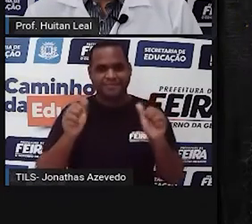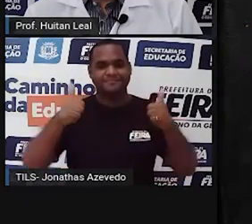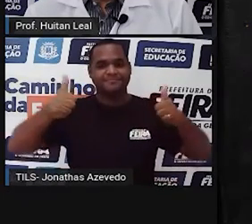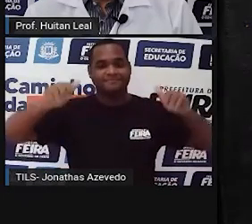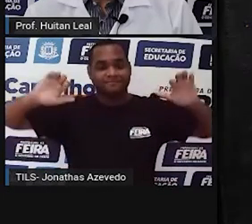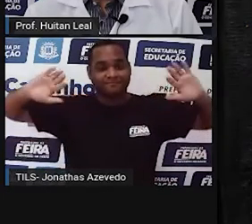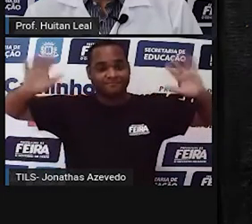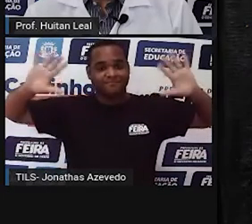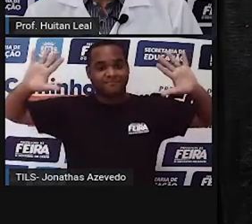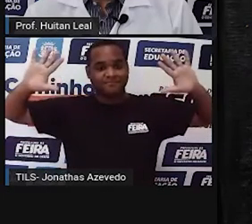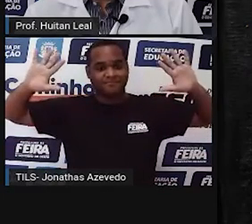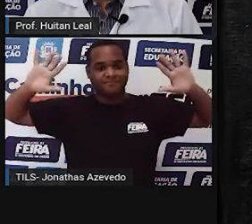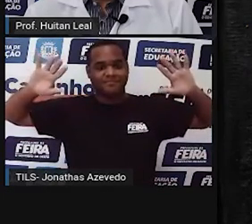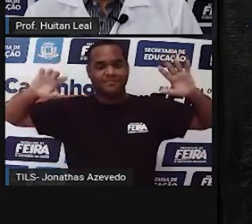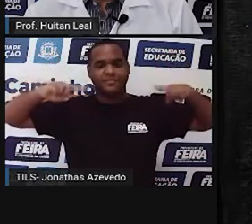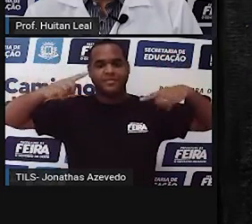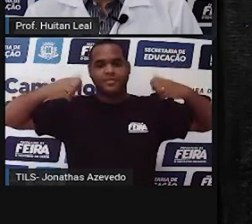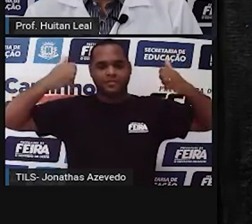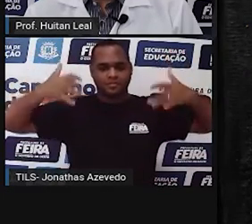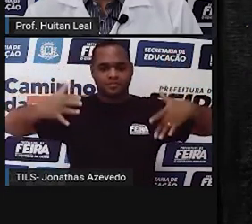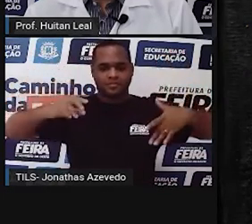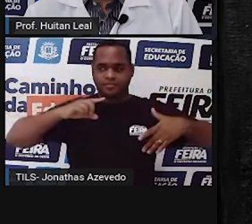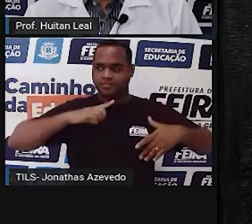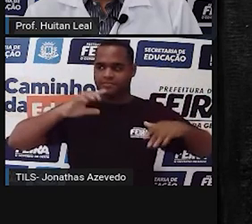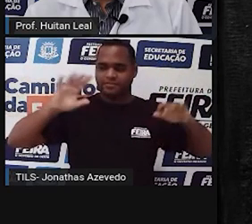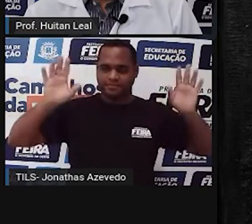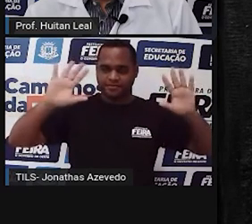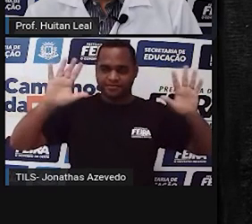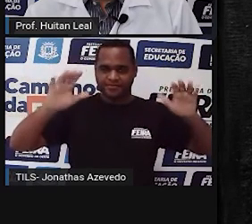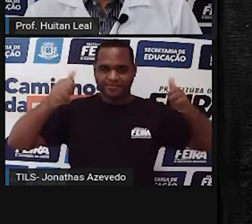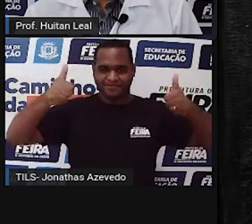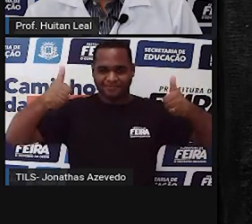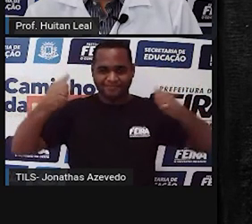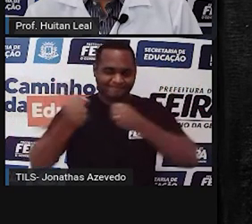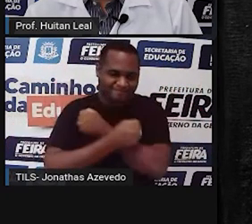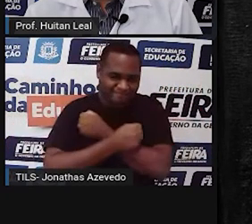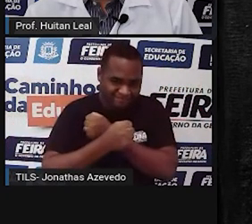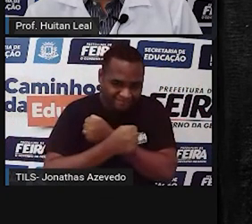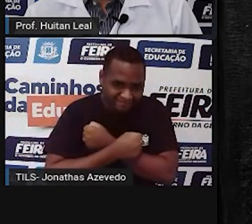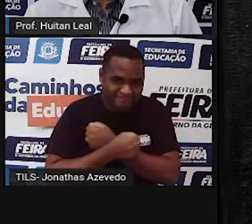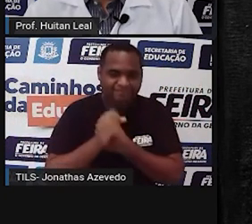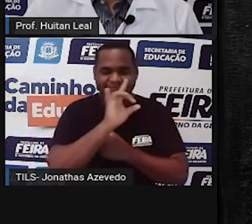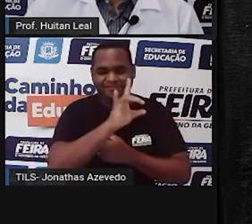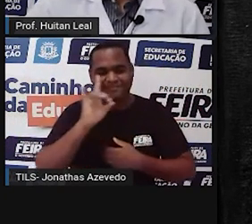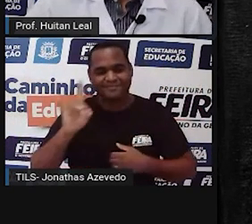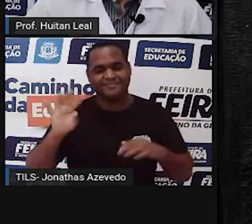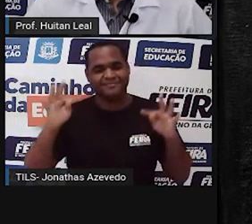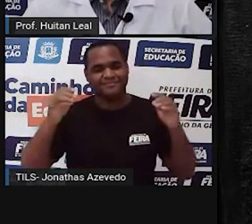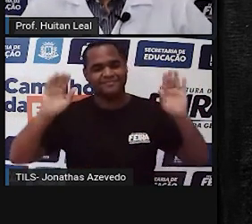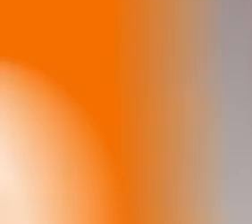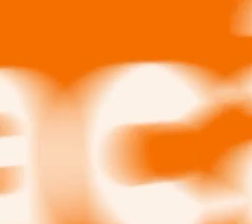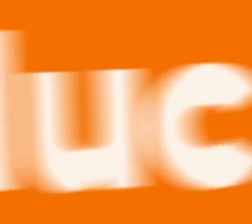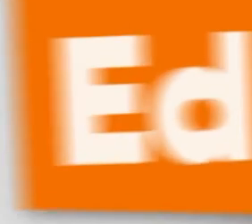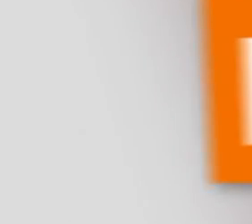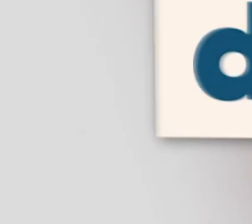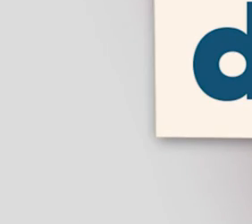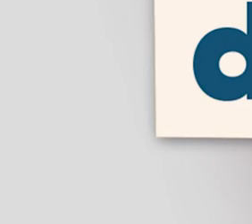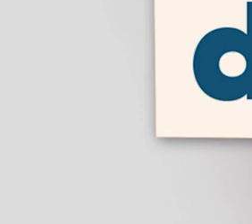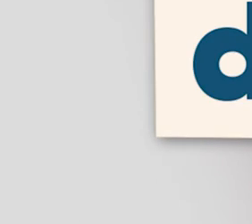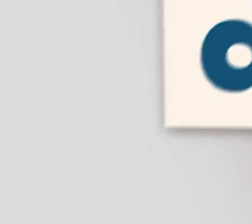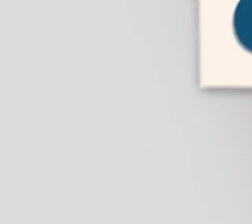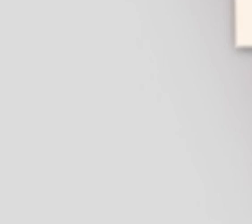tchau. Até mais. Na próxima nós nos vemos. Um abraço carinhoso em todos. Um